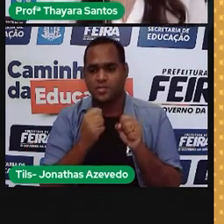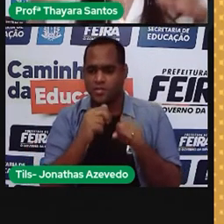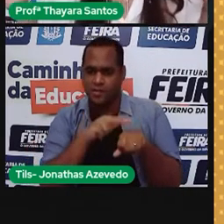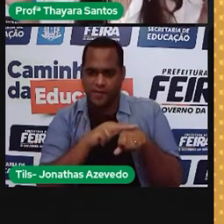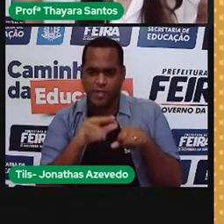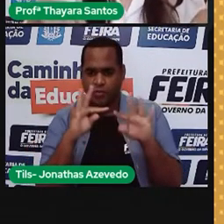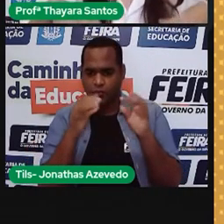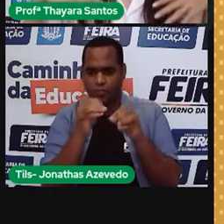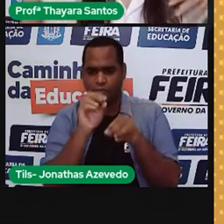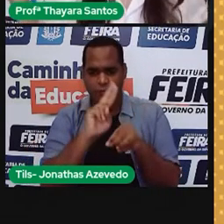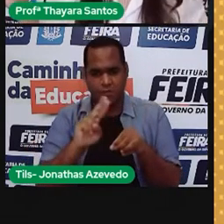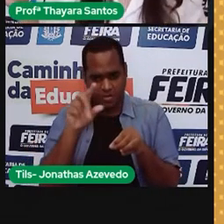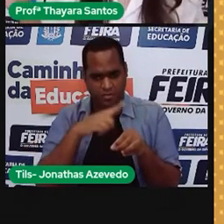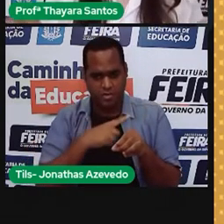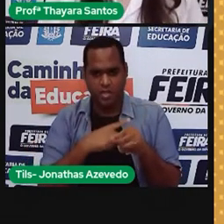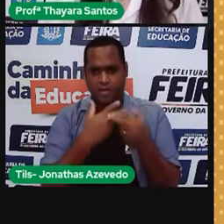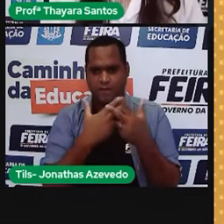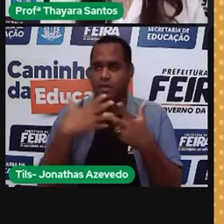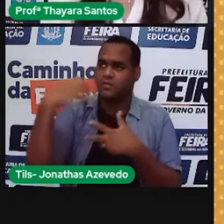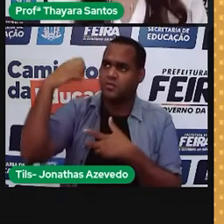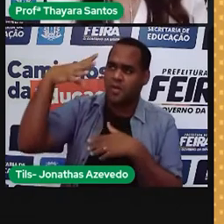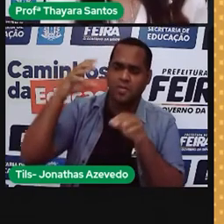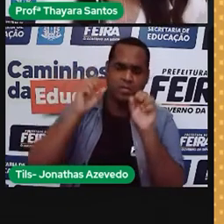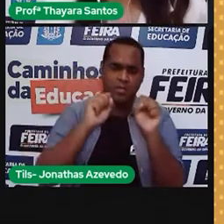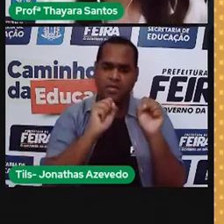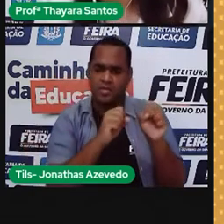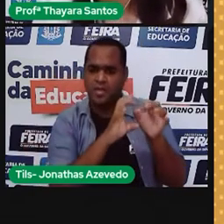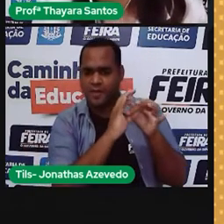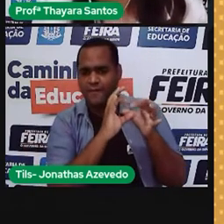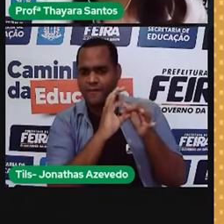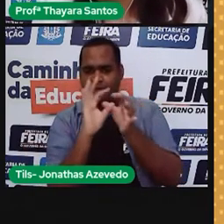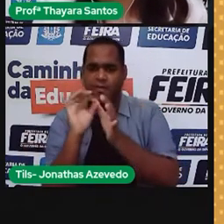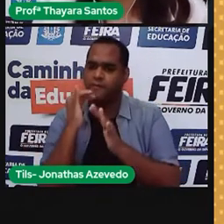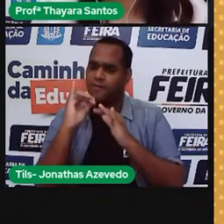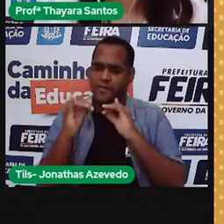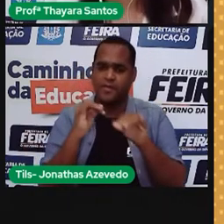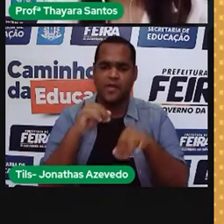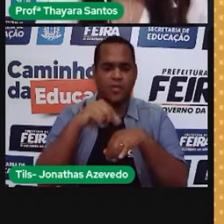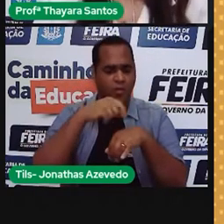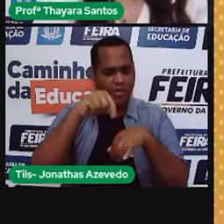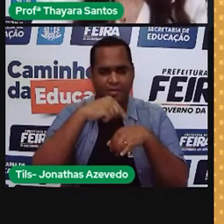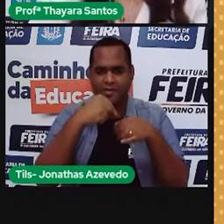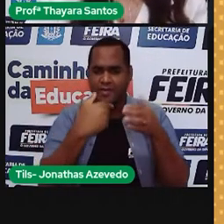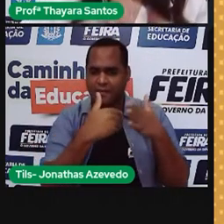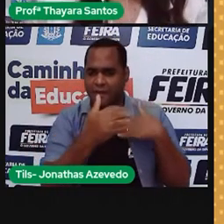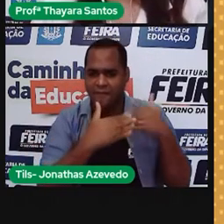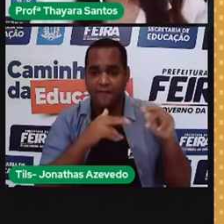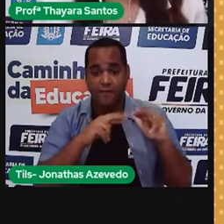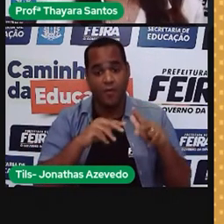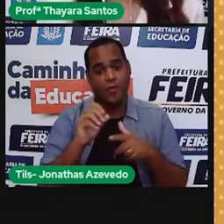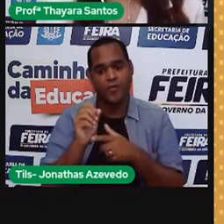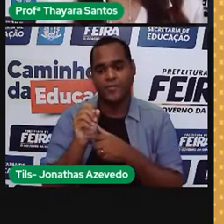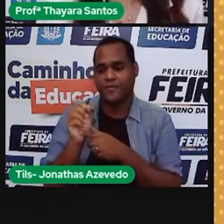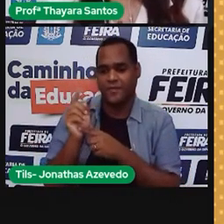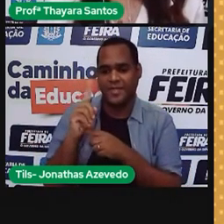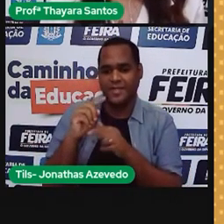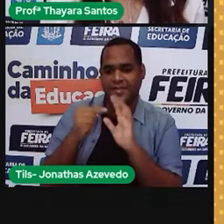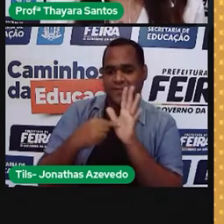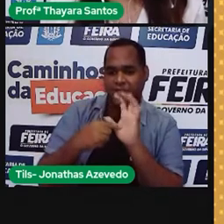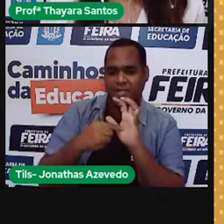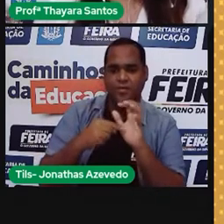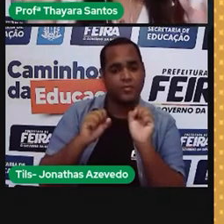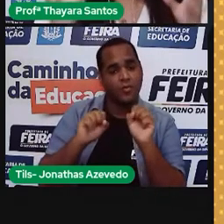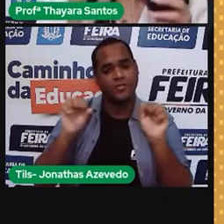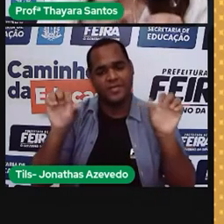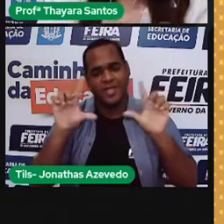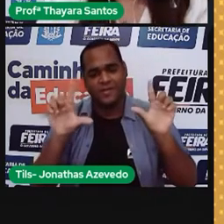mundo vai usar o que quiser, deixar a montada ligada o tempo todo, usar o chuveiro elétrico 24 horas, ou deixar o ventilador e a televisão ligada? Claro